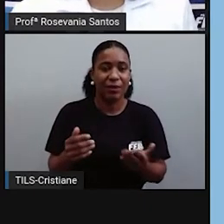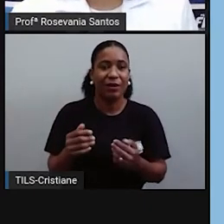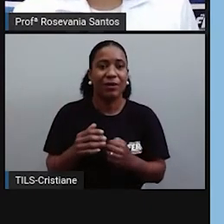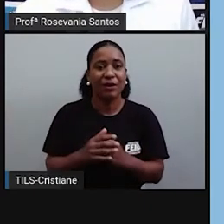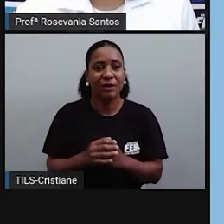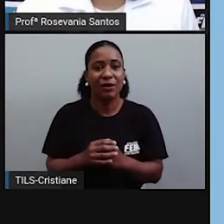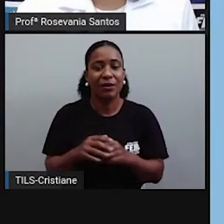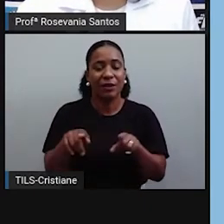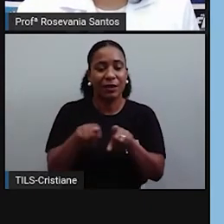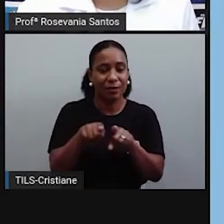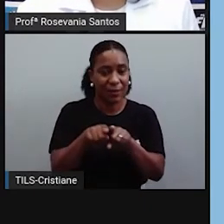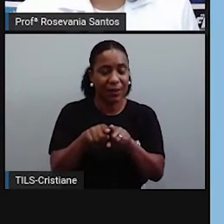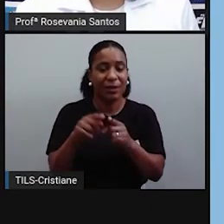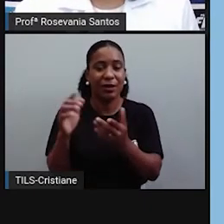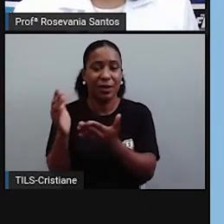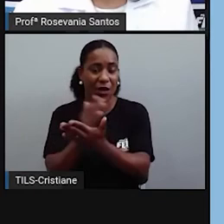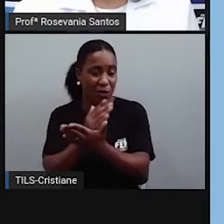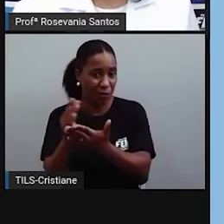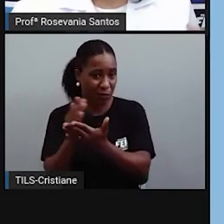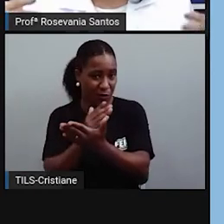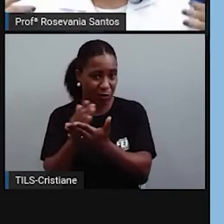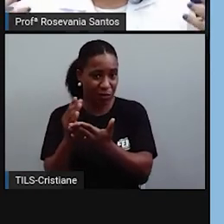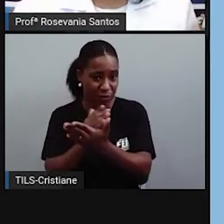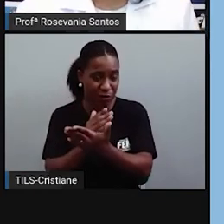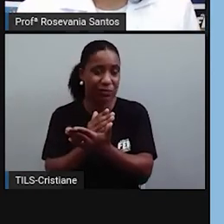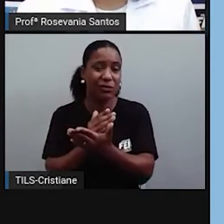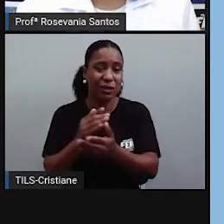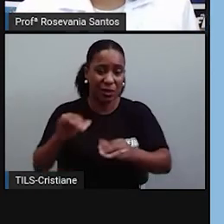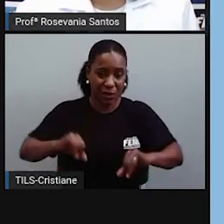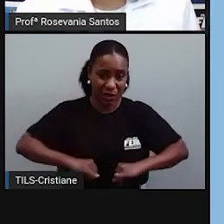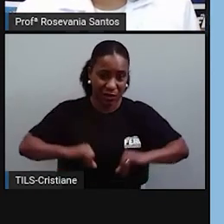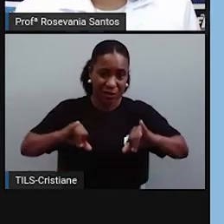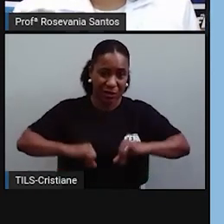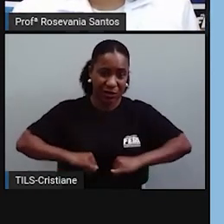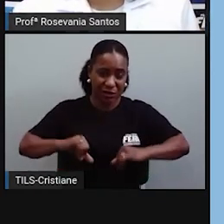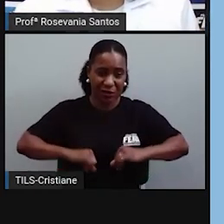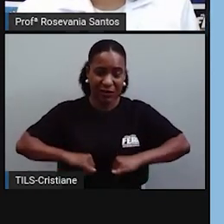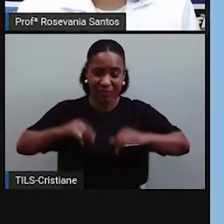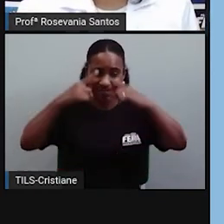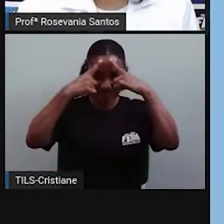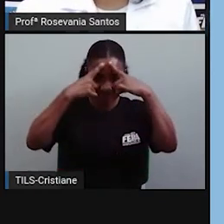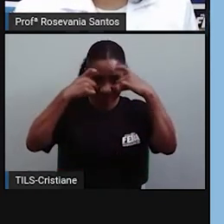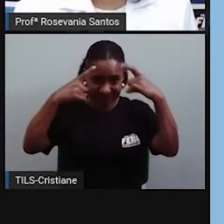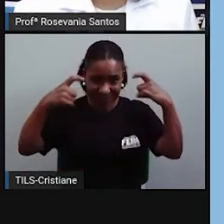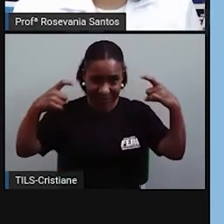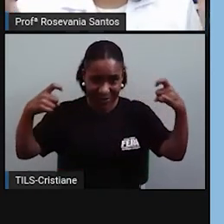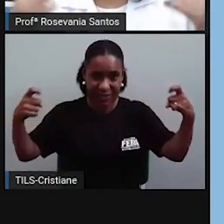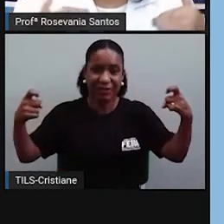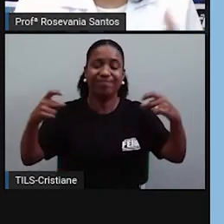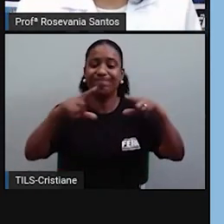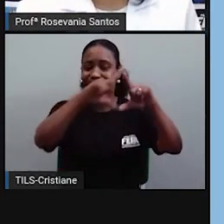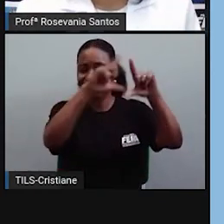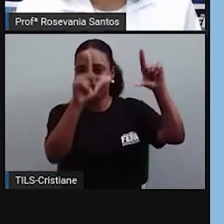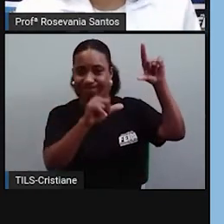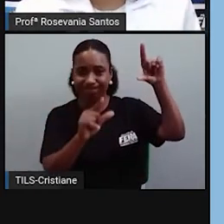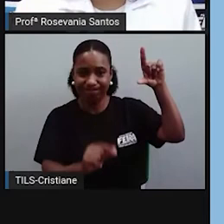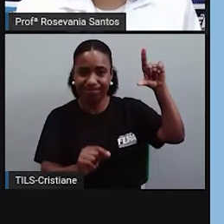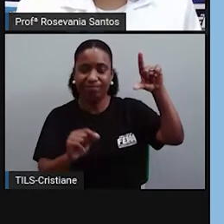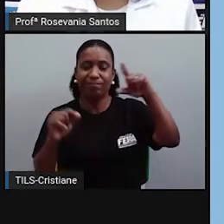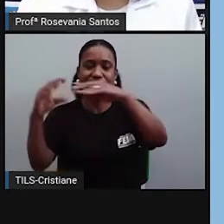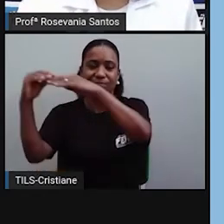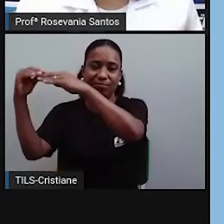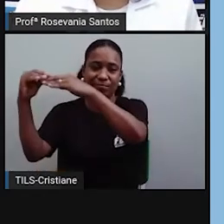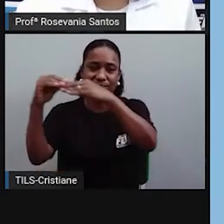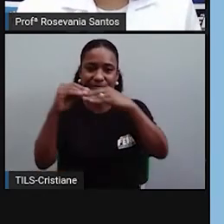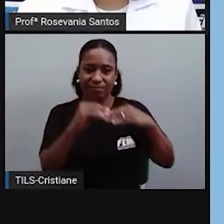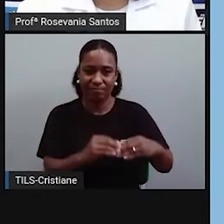Eles eram conflitos rivais. Então, todo um processo, assim, já violento. De saída de Nadal. E mais violento